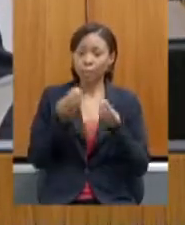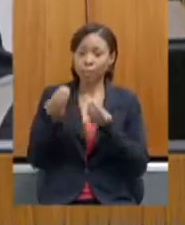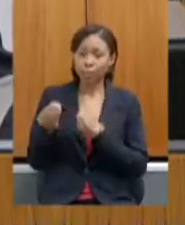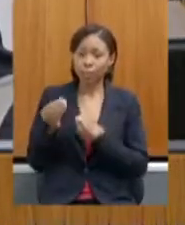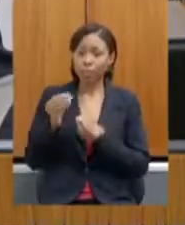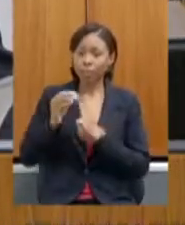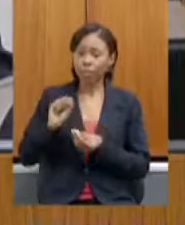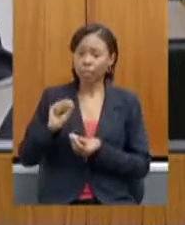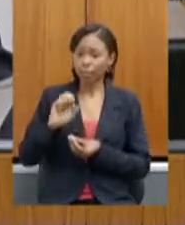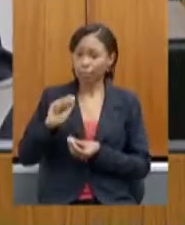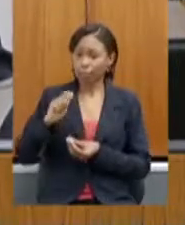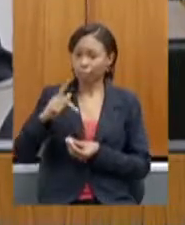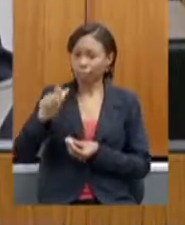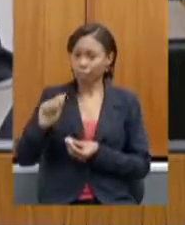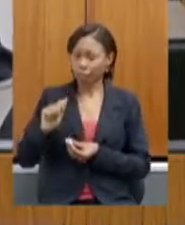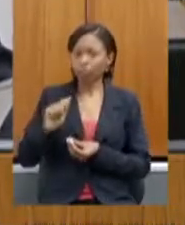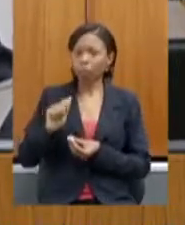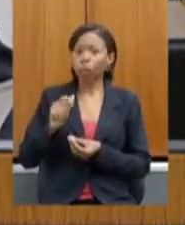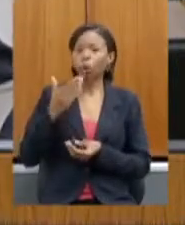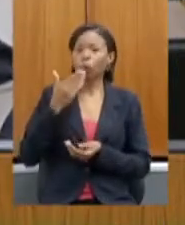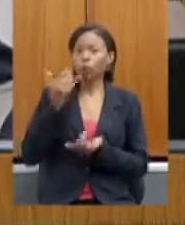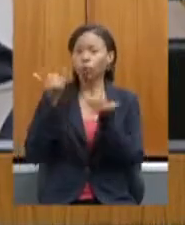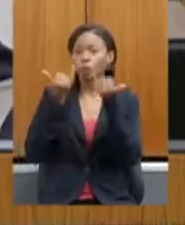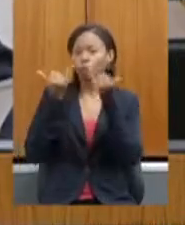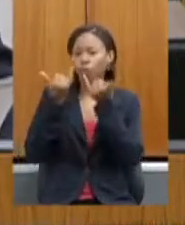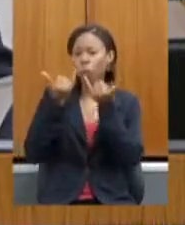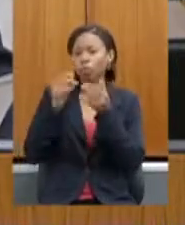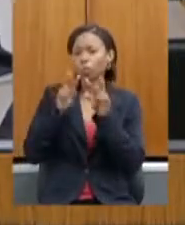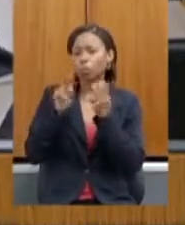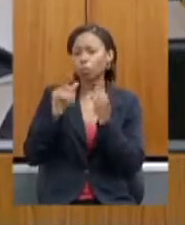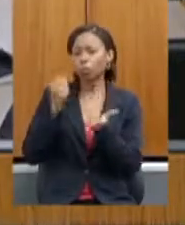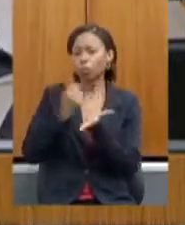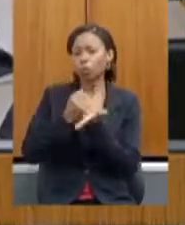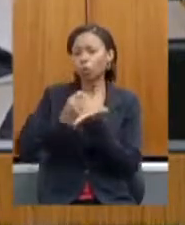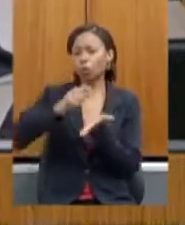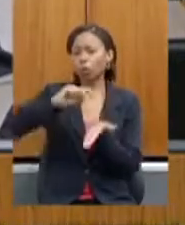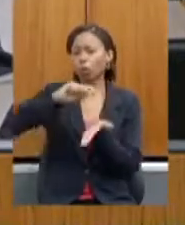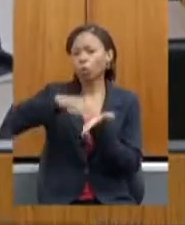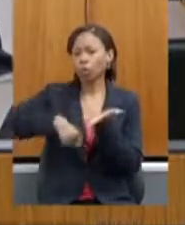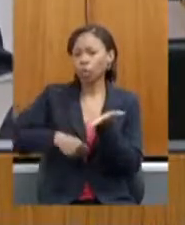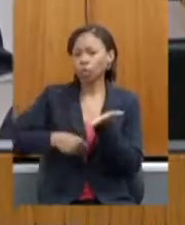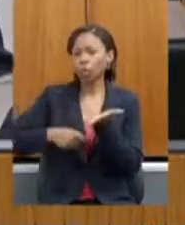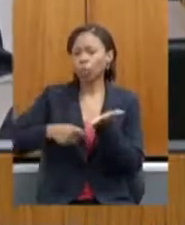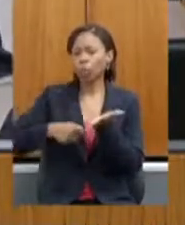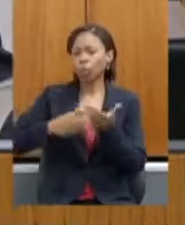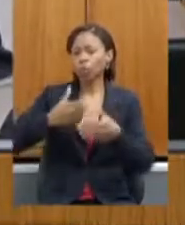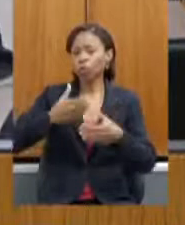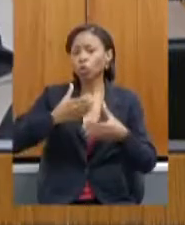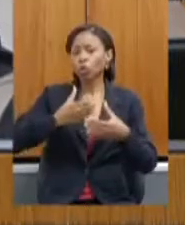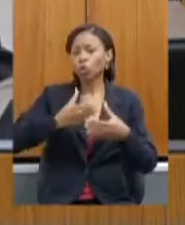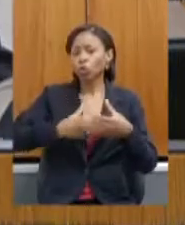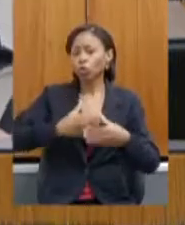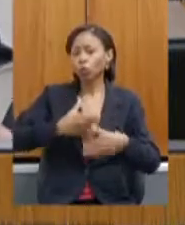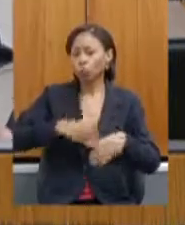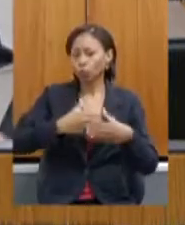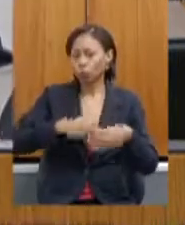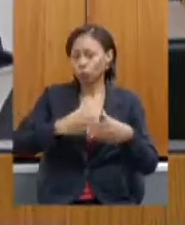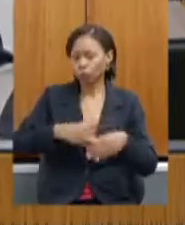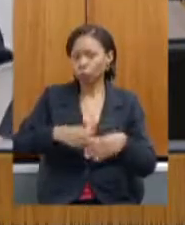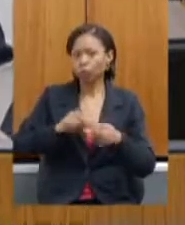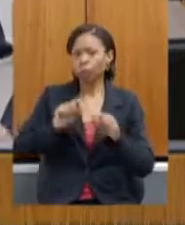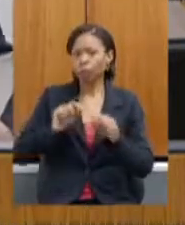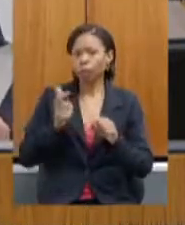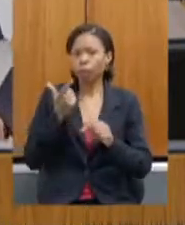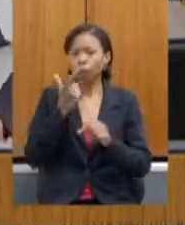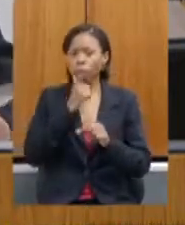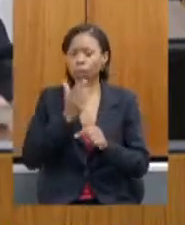informações quanto aos contratos firmados e vigentes a partir de chamada pública para aquisição de alimentos da agricultura familiar